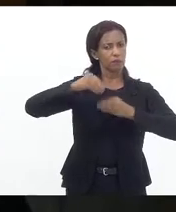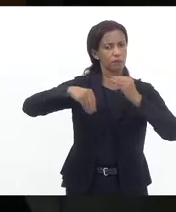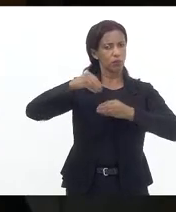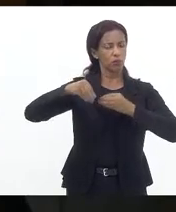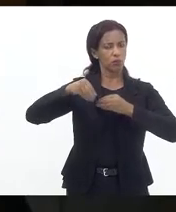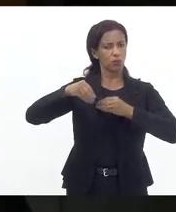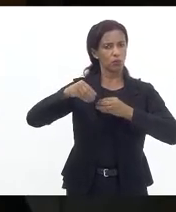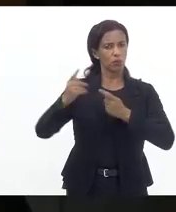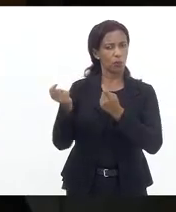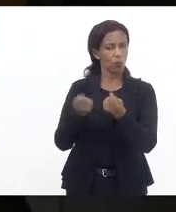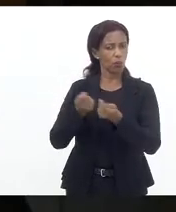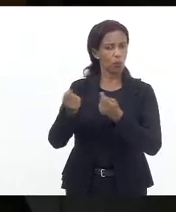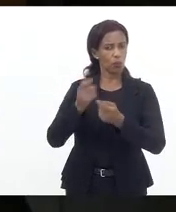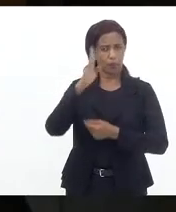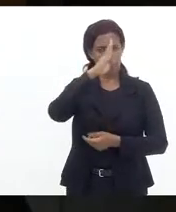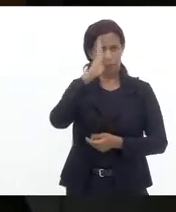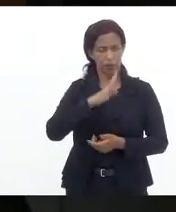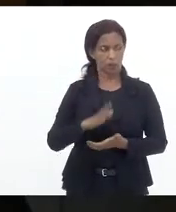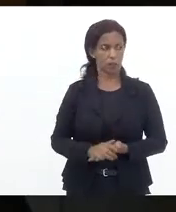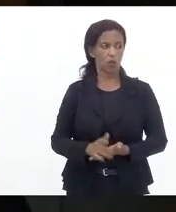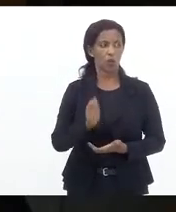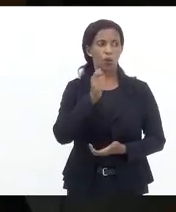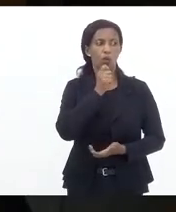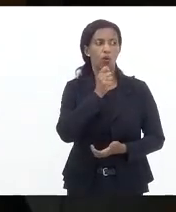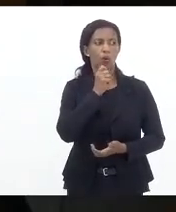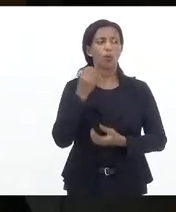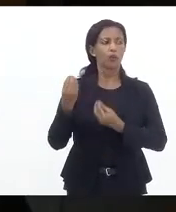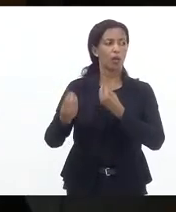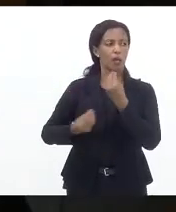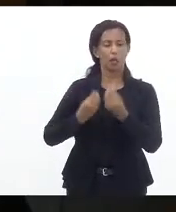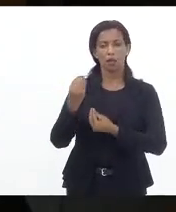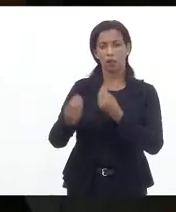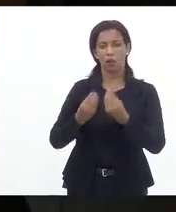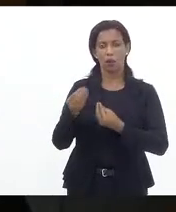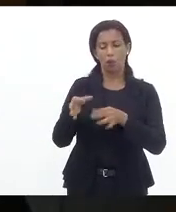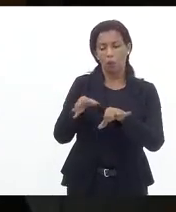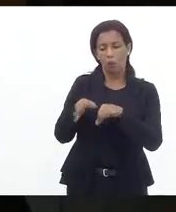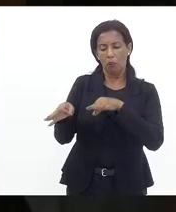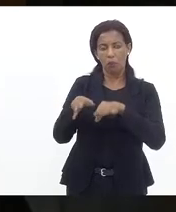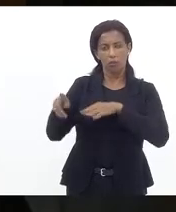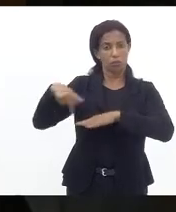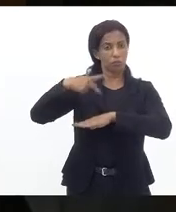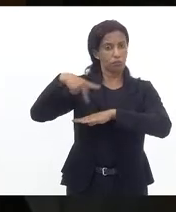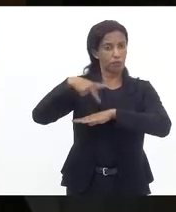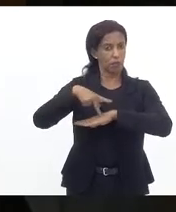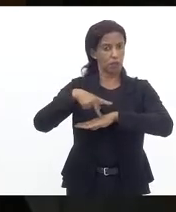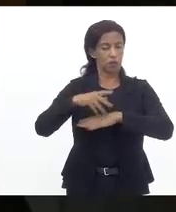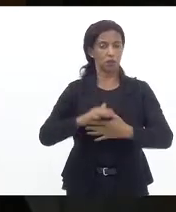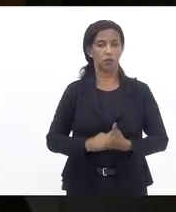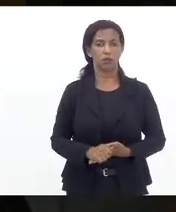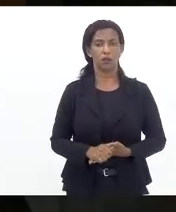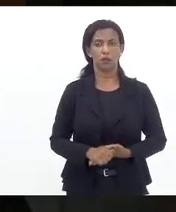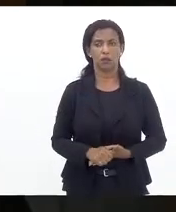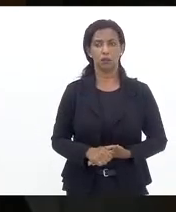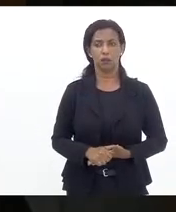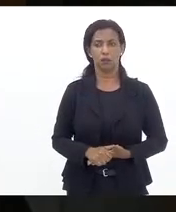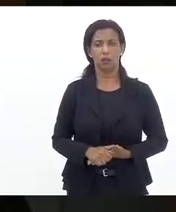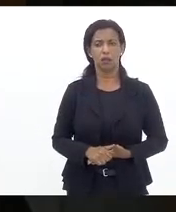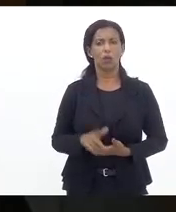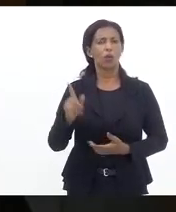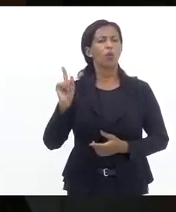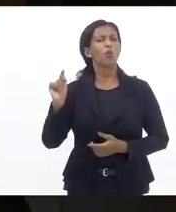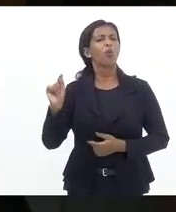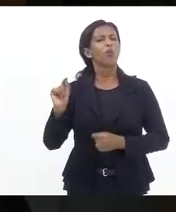quadro econômico brasileiro não tem planejamento não tem um projeto de país o que ele